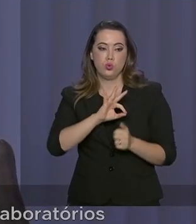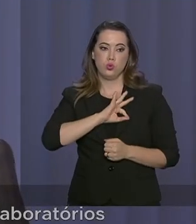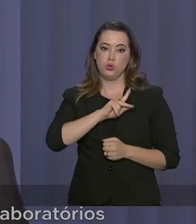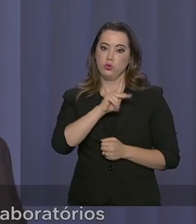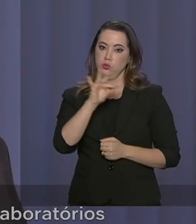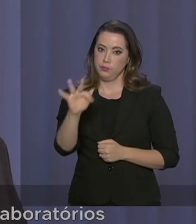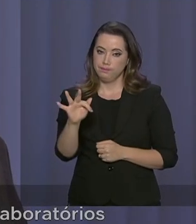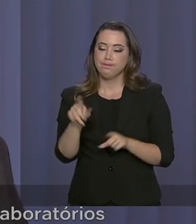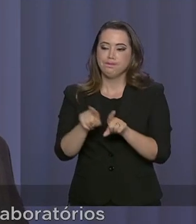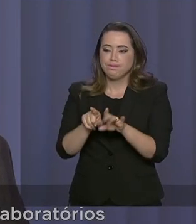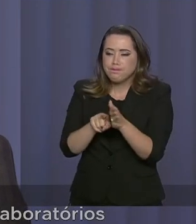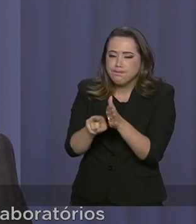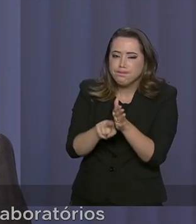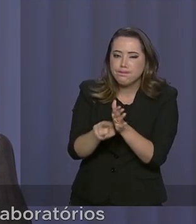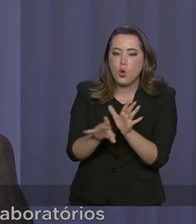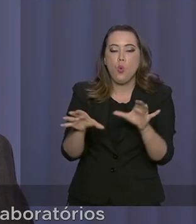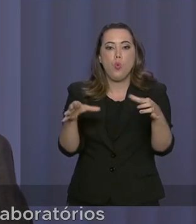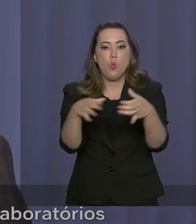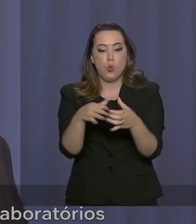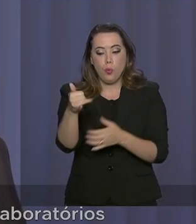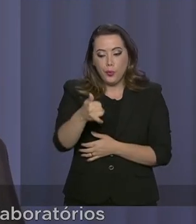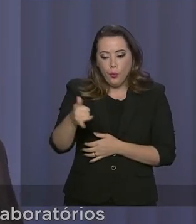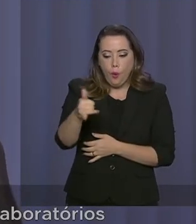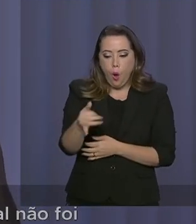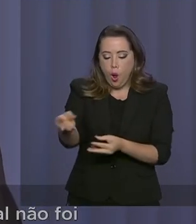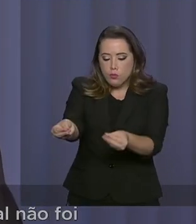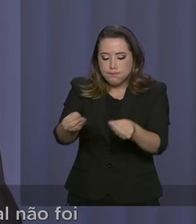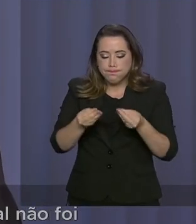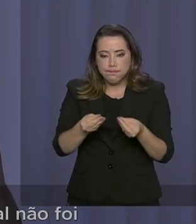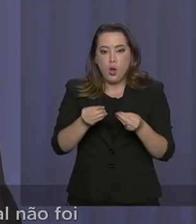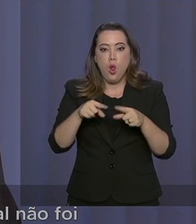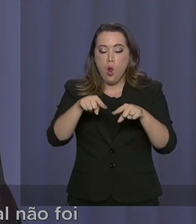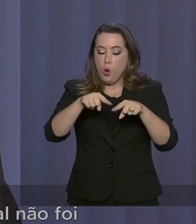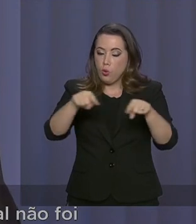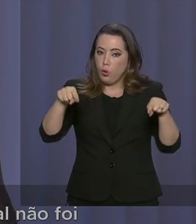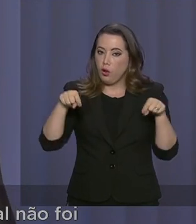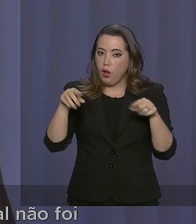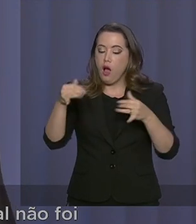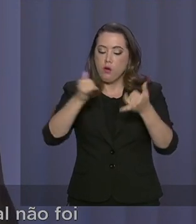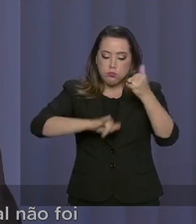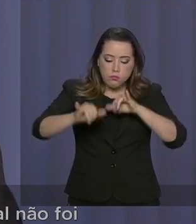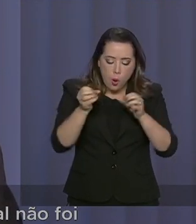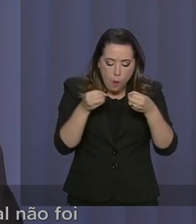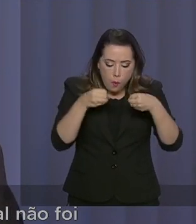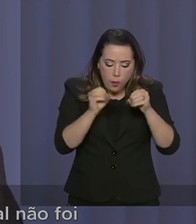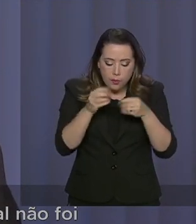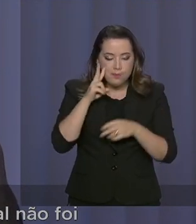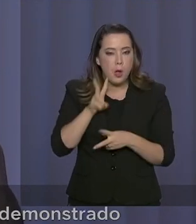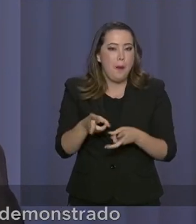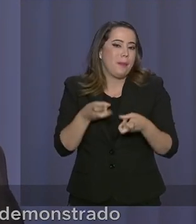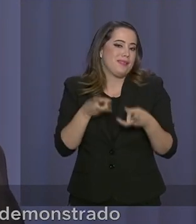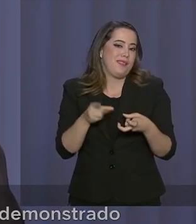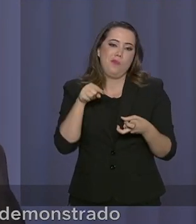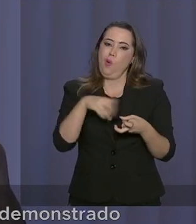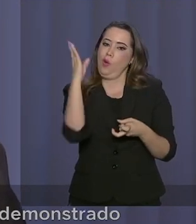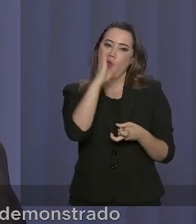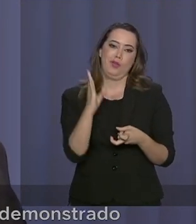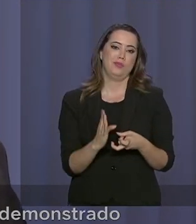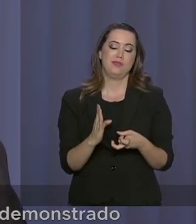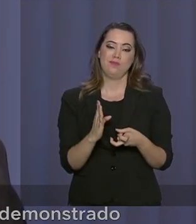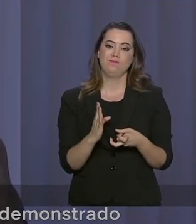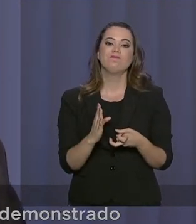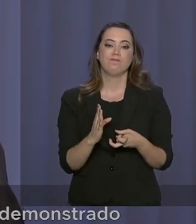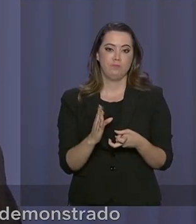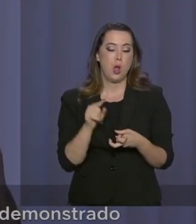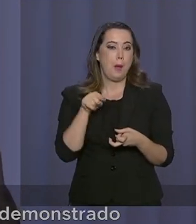Amostras do material coletado foram analisadas em laboratórios especializados, que identificaram que esse material não foi extraído do território